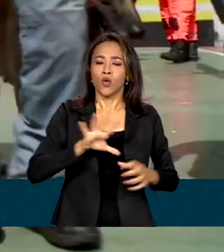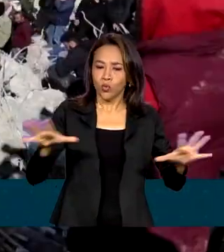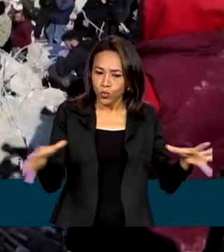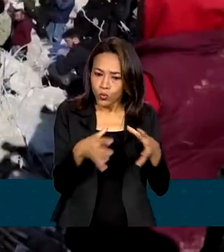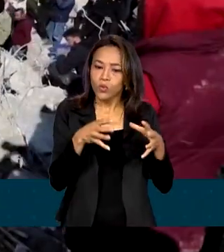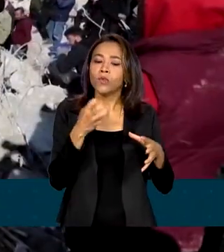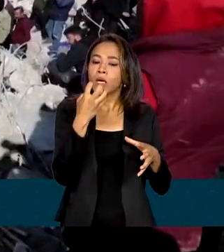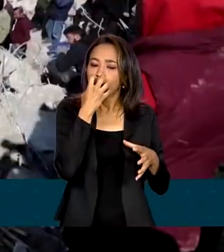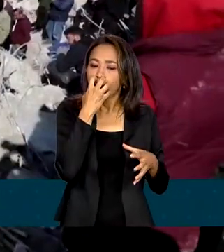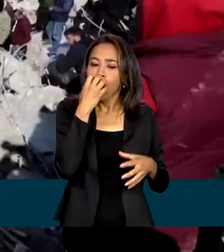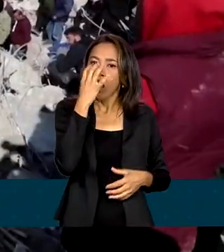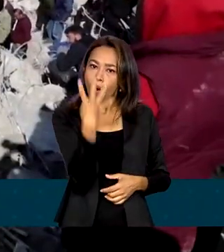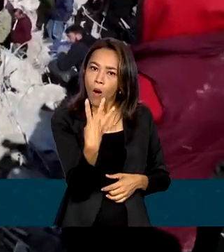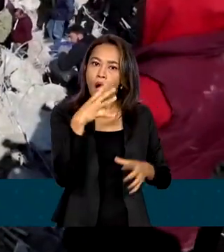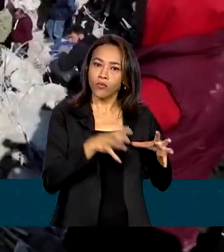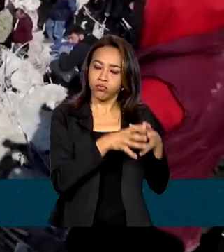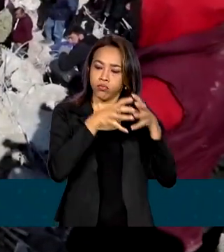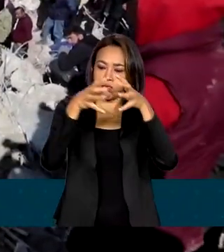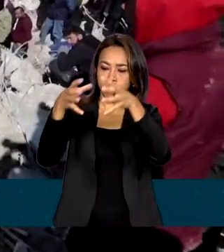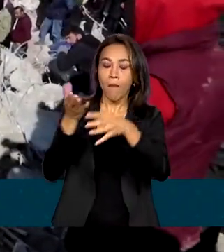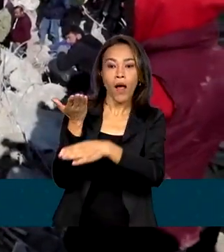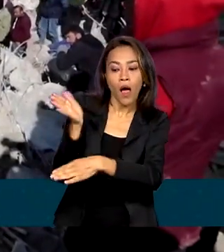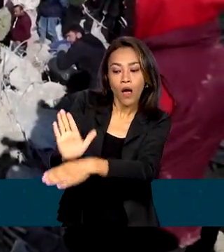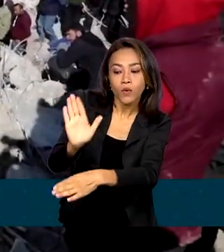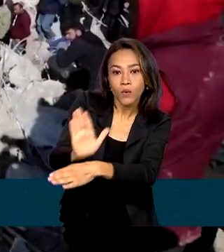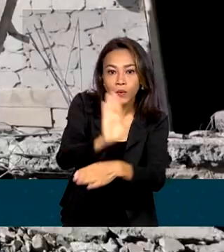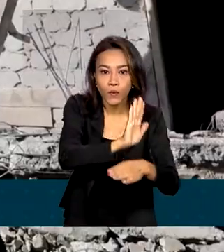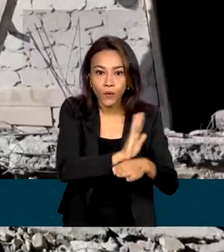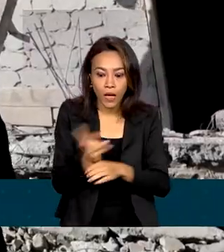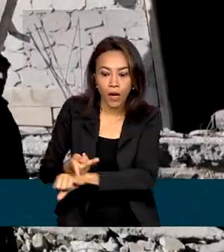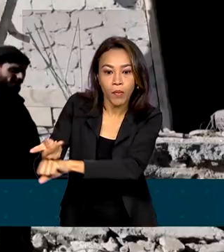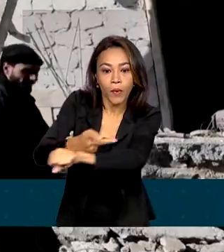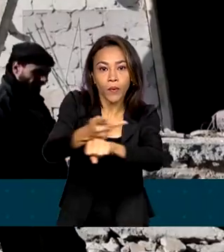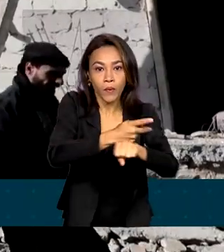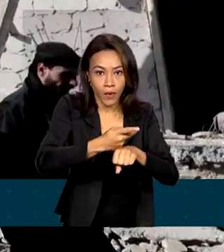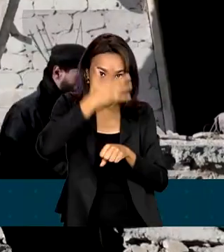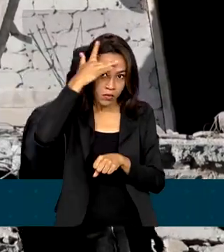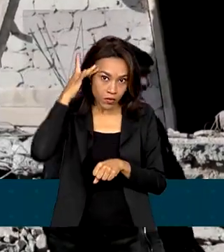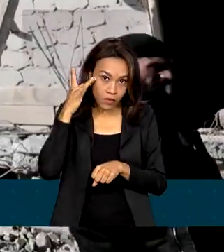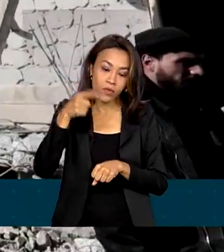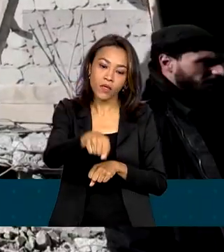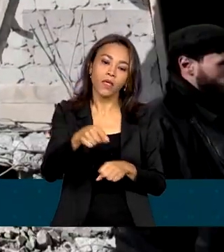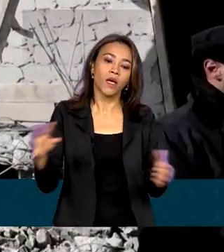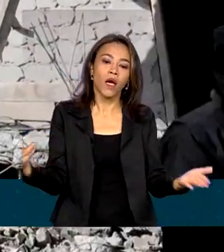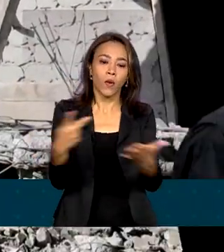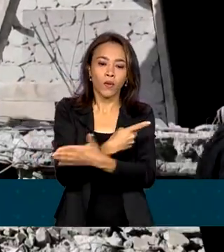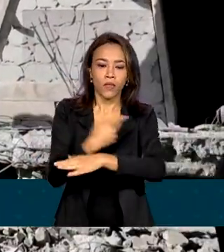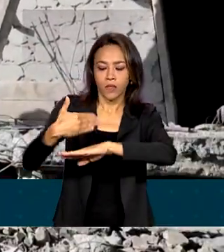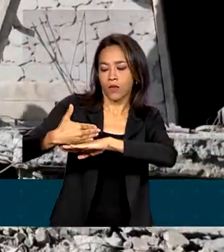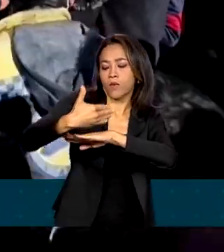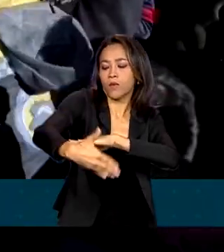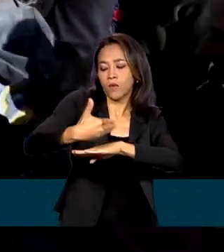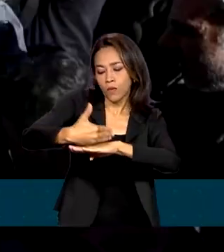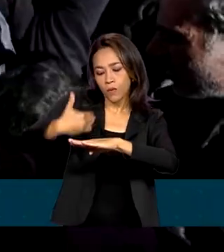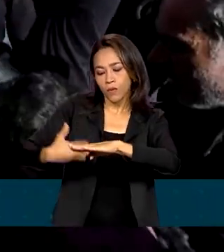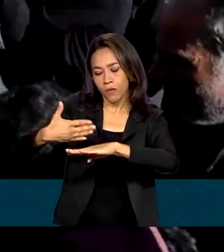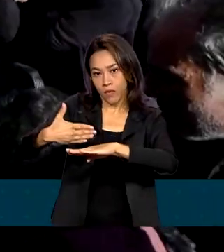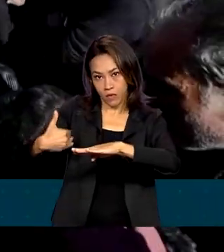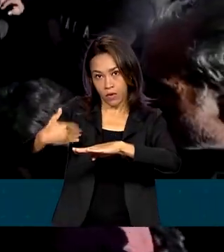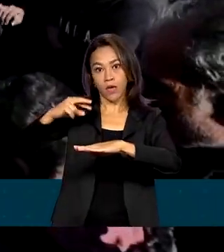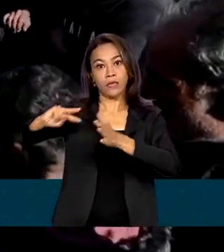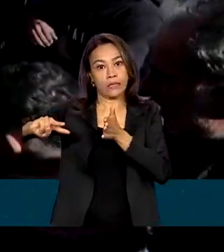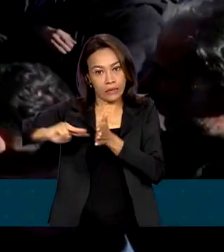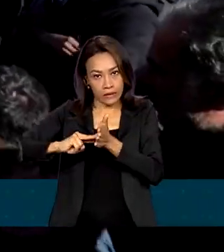junto para ajudar na localização das vítimas do terremoto que afetou a área de fronteira entre a Turquia e a